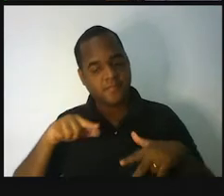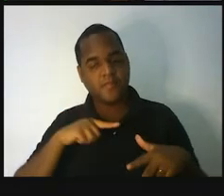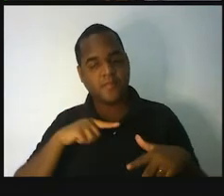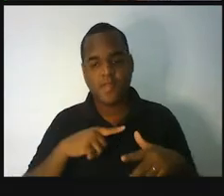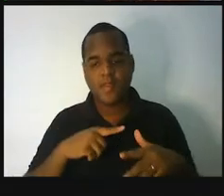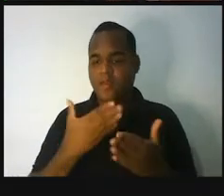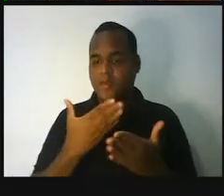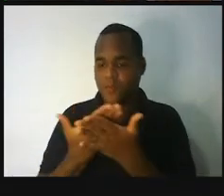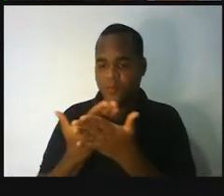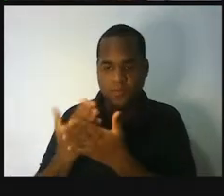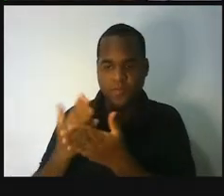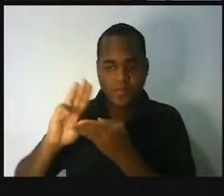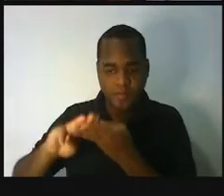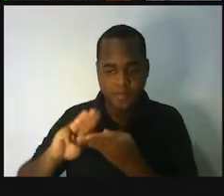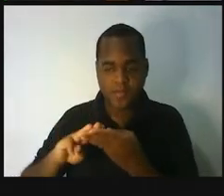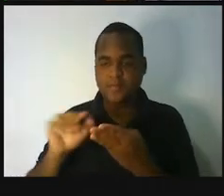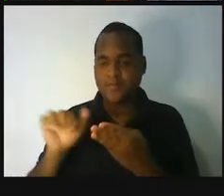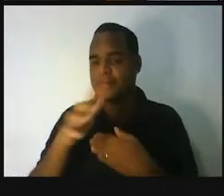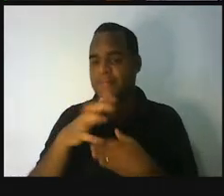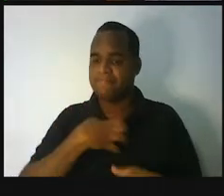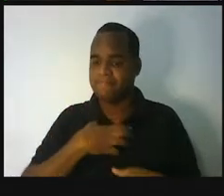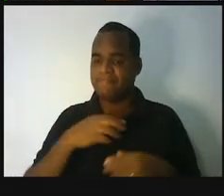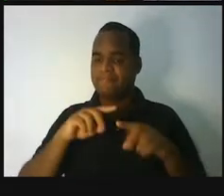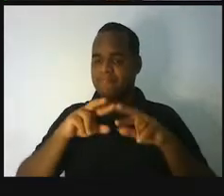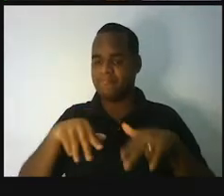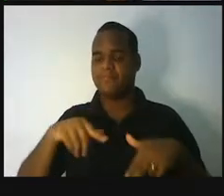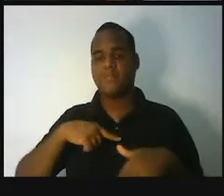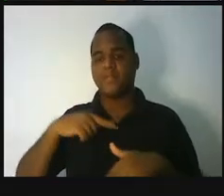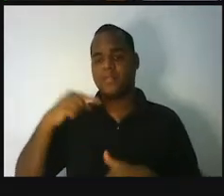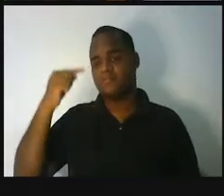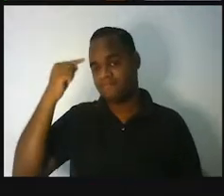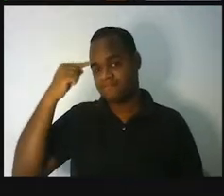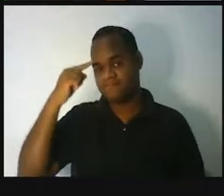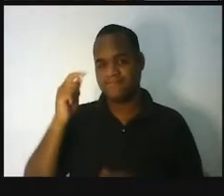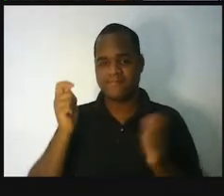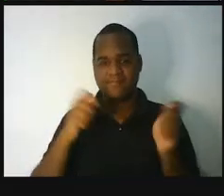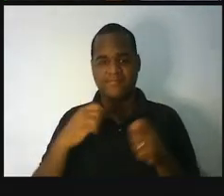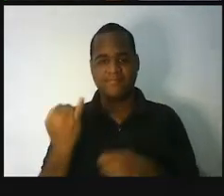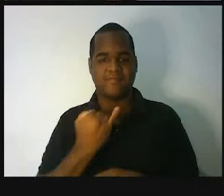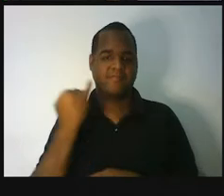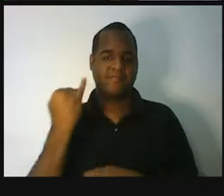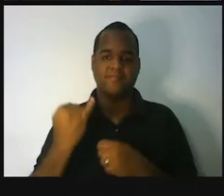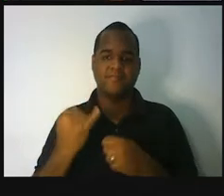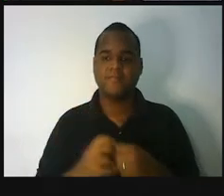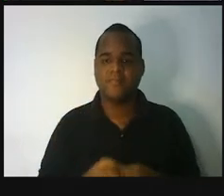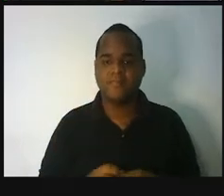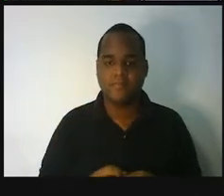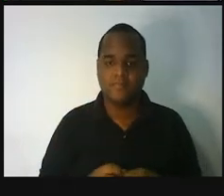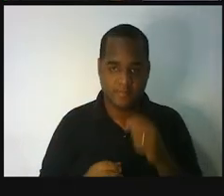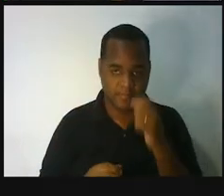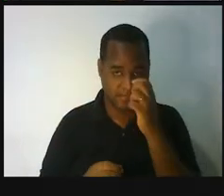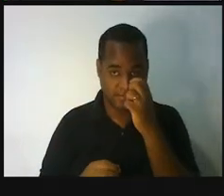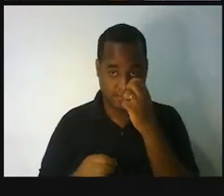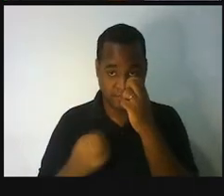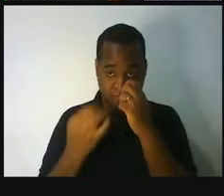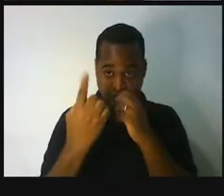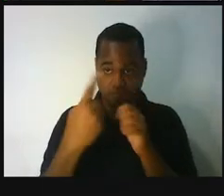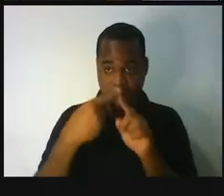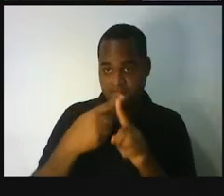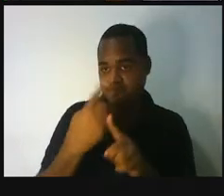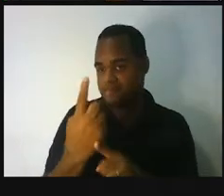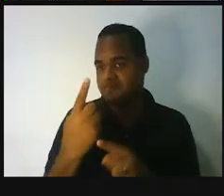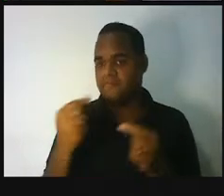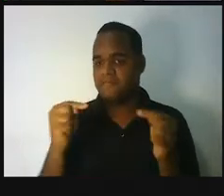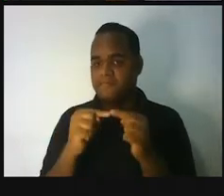fazem sentido e muito sentido, tá bom? Então, por exemplo, se liga. Por que que 1 mais 1 é igual a 2?